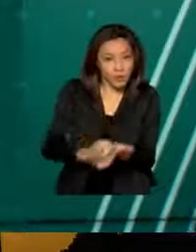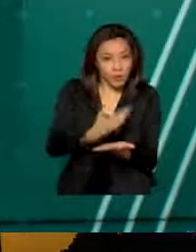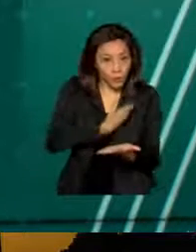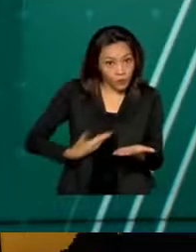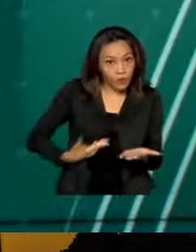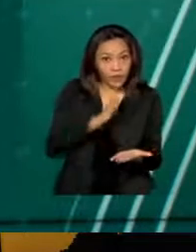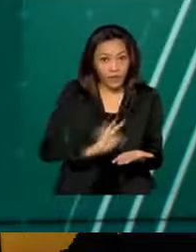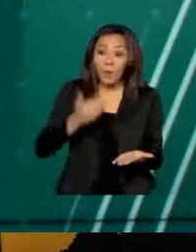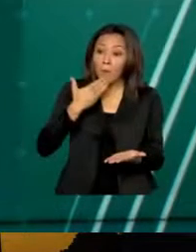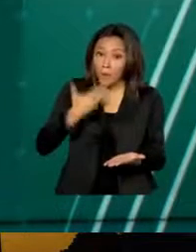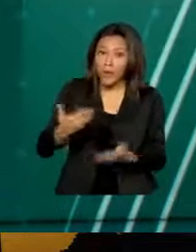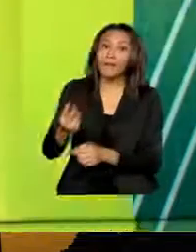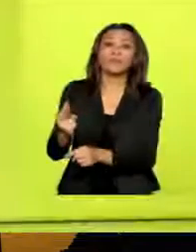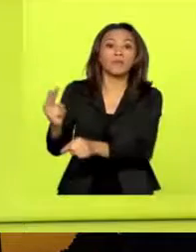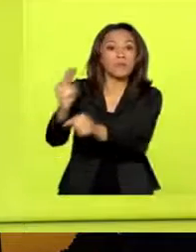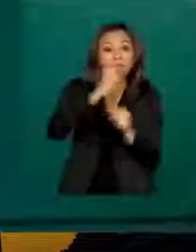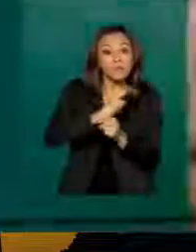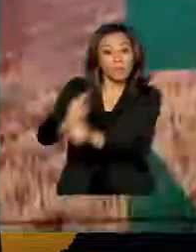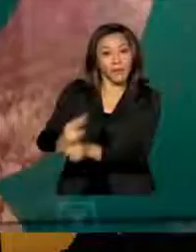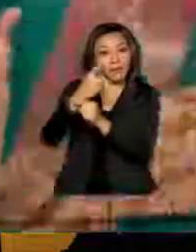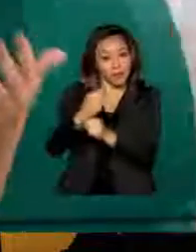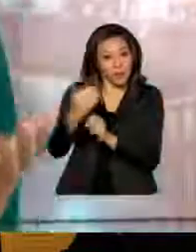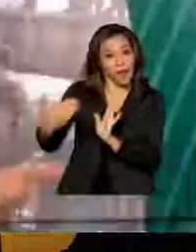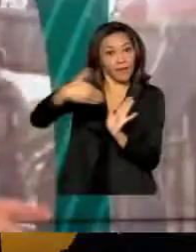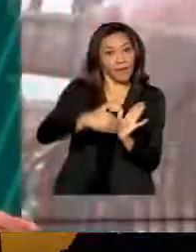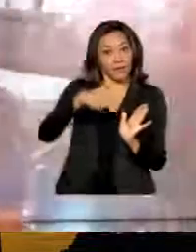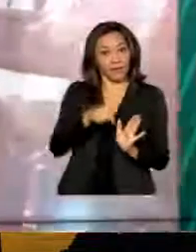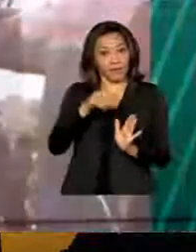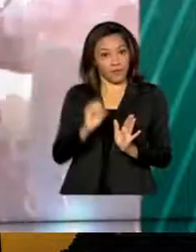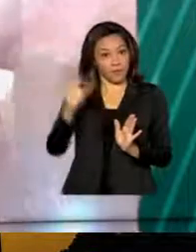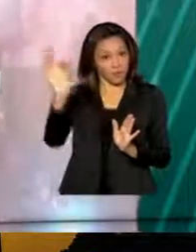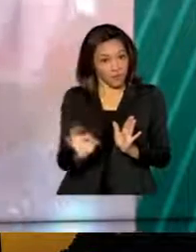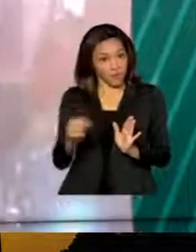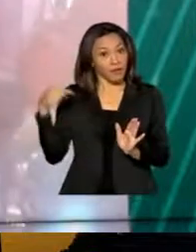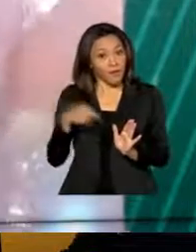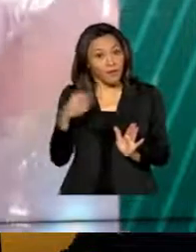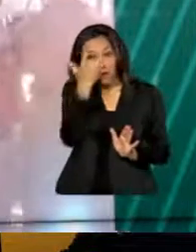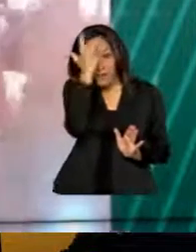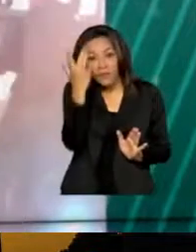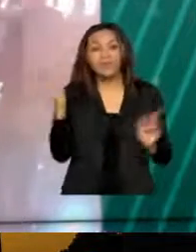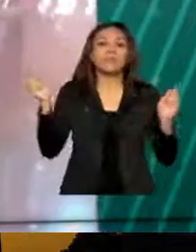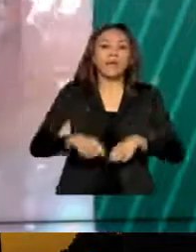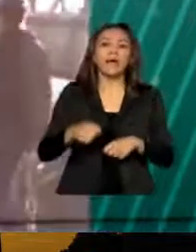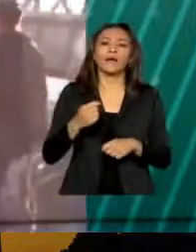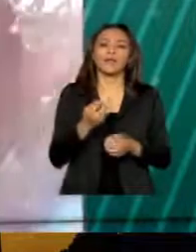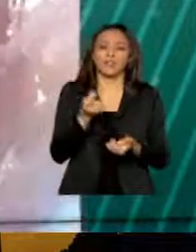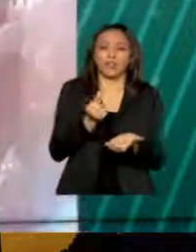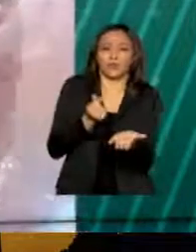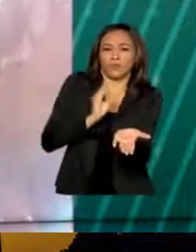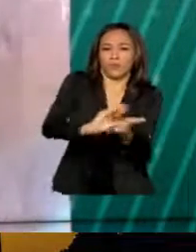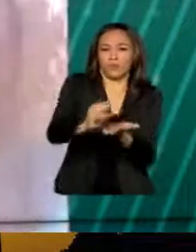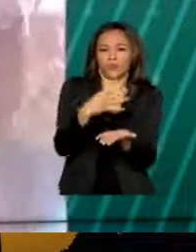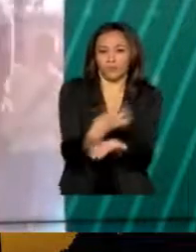antecipação de crédito de até 70% do que ainda tem a receber. Essa facilitação pode injetar até 45